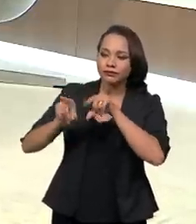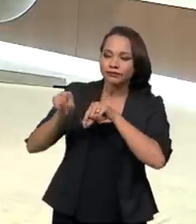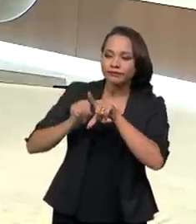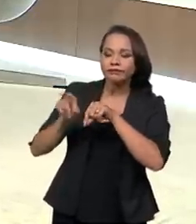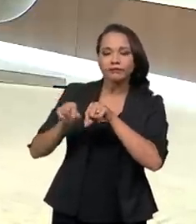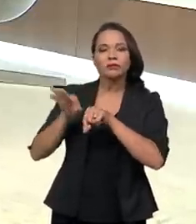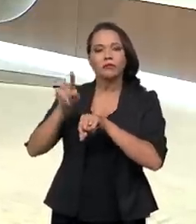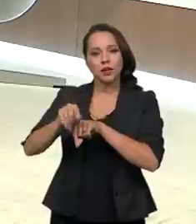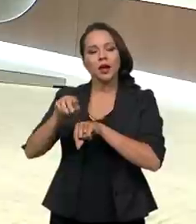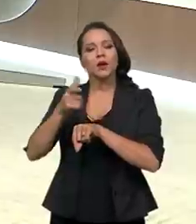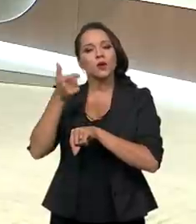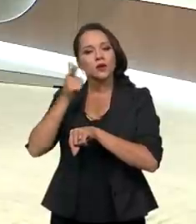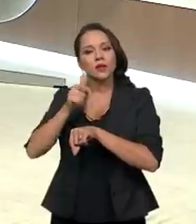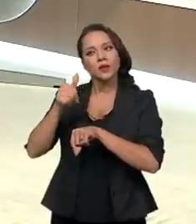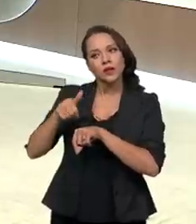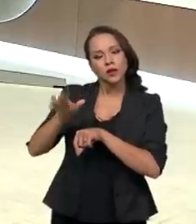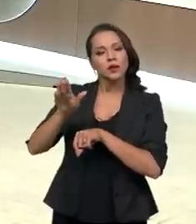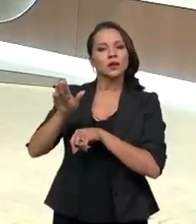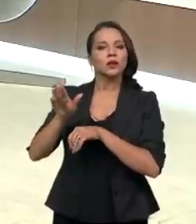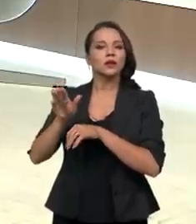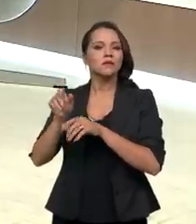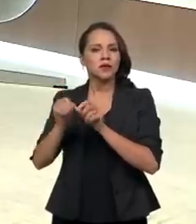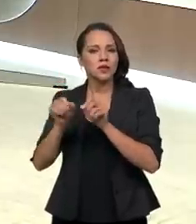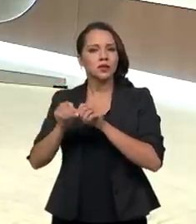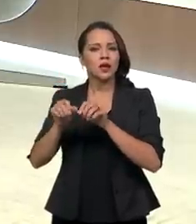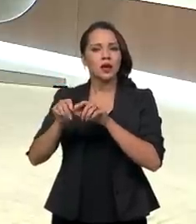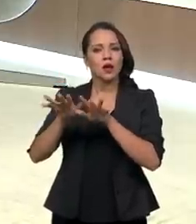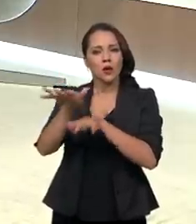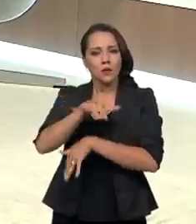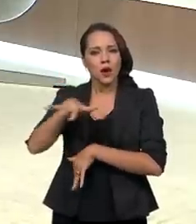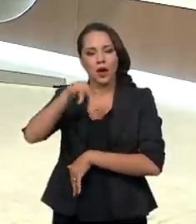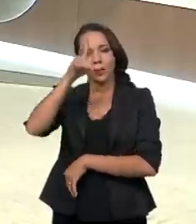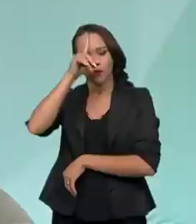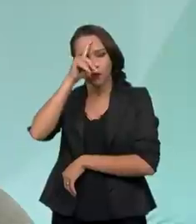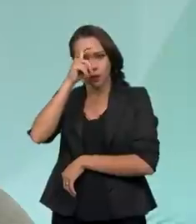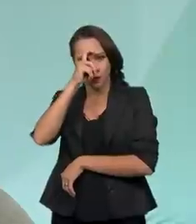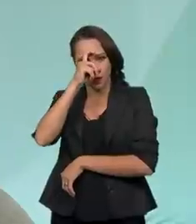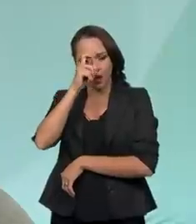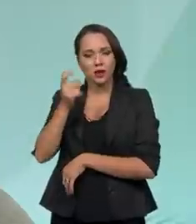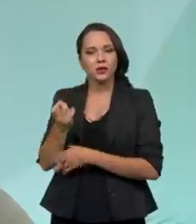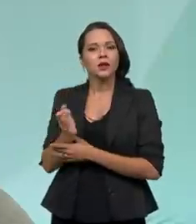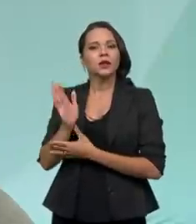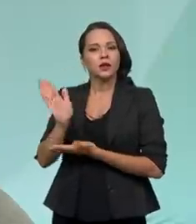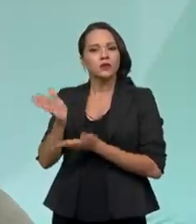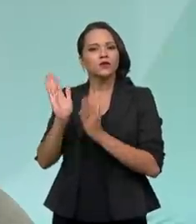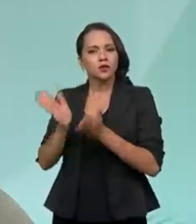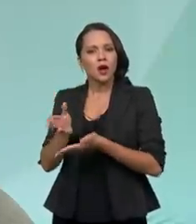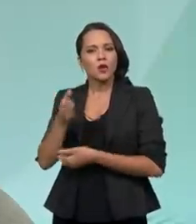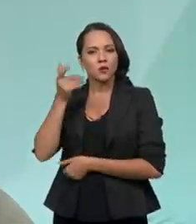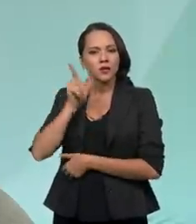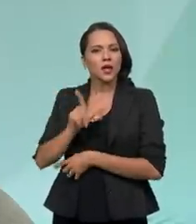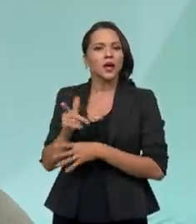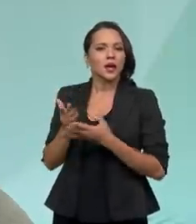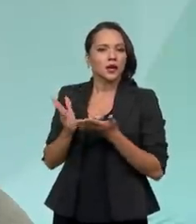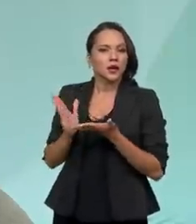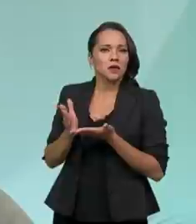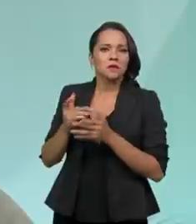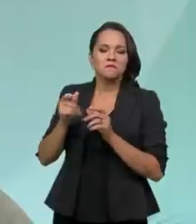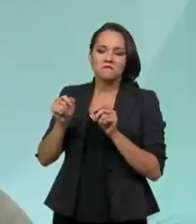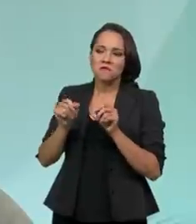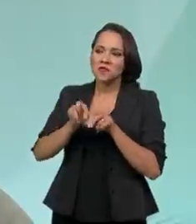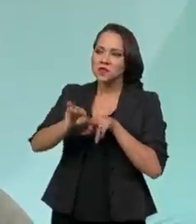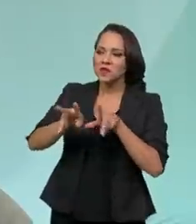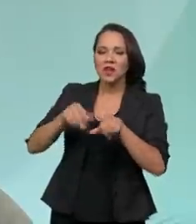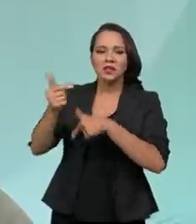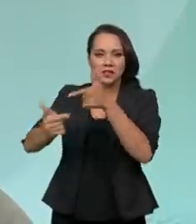para cumprir, então, num quadro dos hospitais, de maneira que eles possam, então, cumprir as